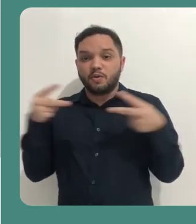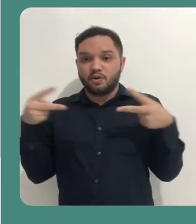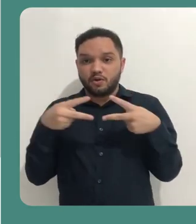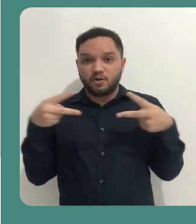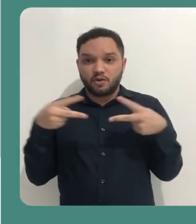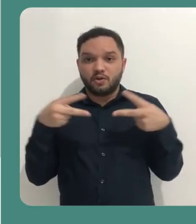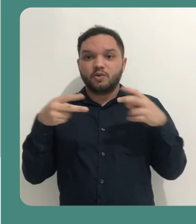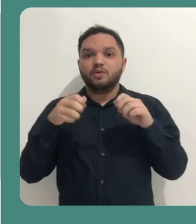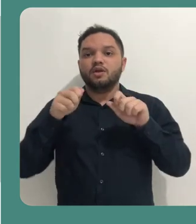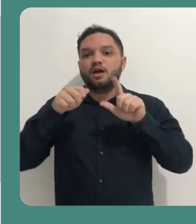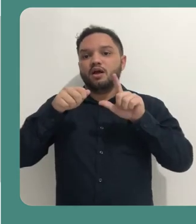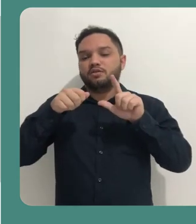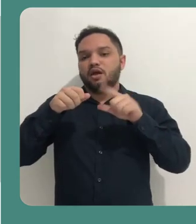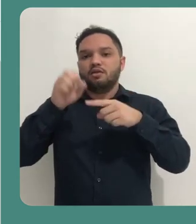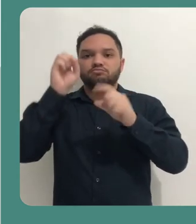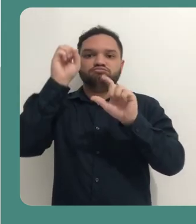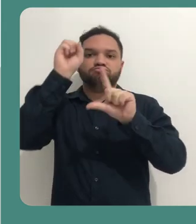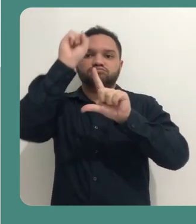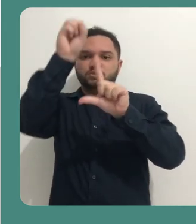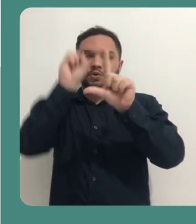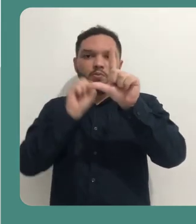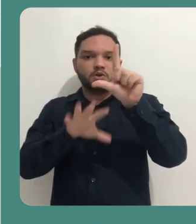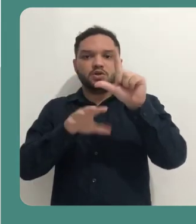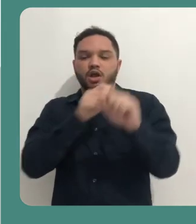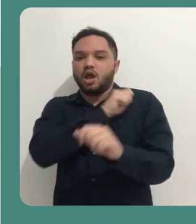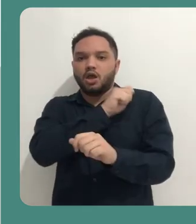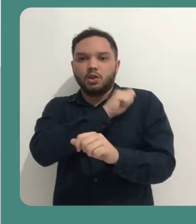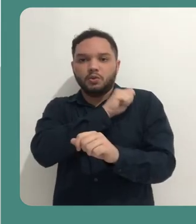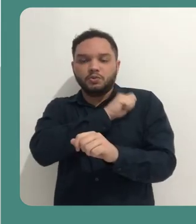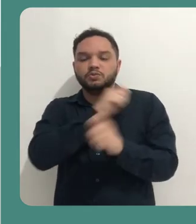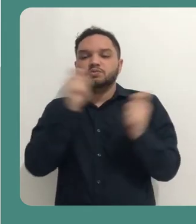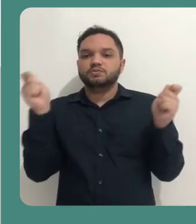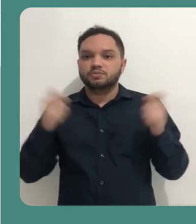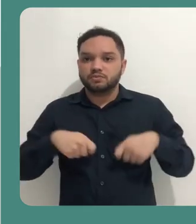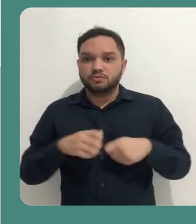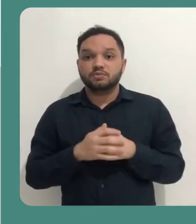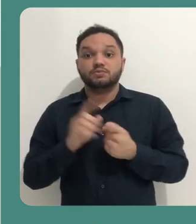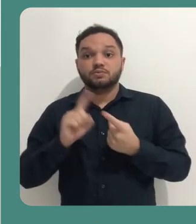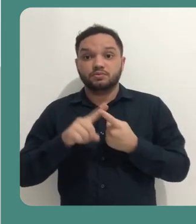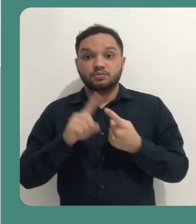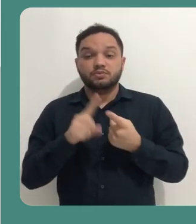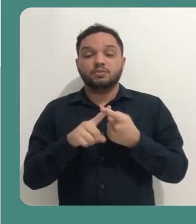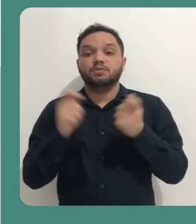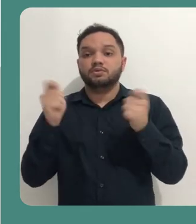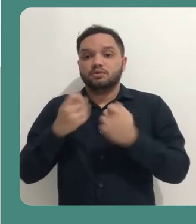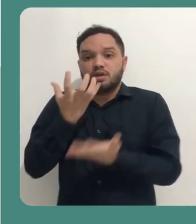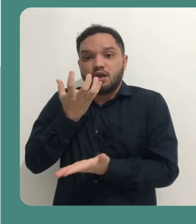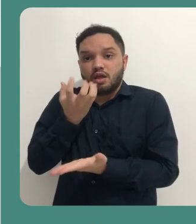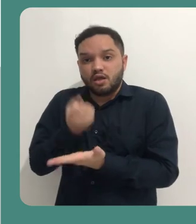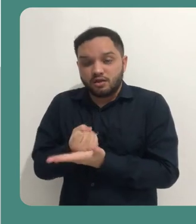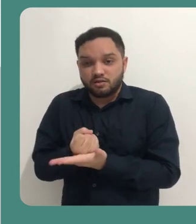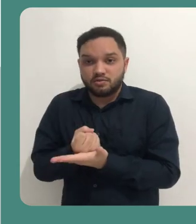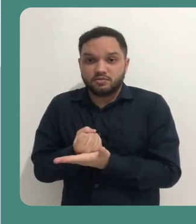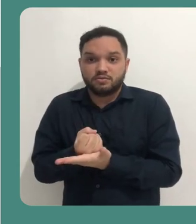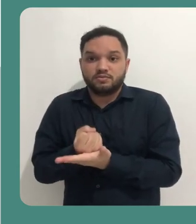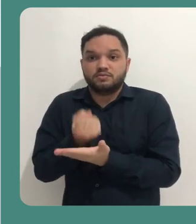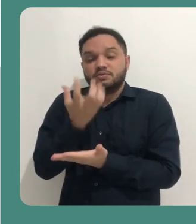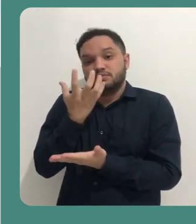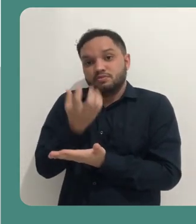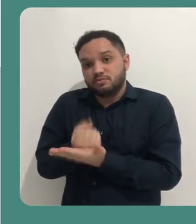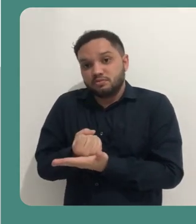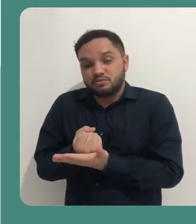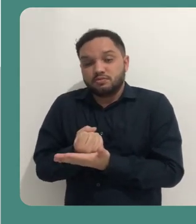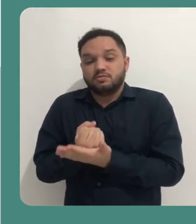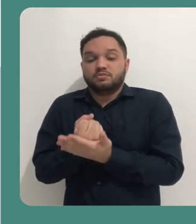com os meus alunos. Ou aqui embaixo eu tenho a opção de fazer o download deste vídeo se eu quiser, por exemplo, disponibilizar o